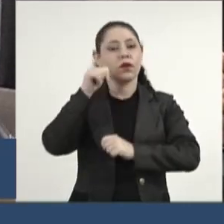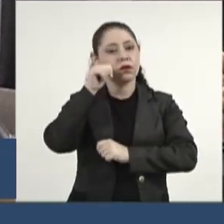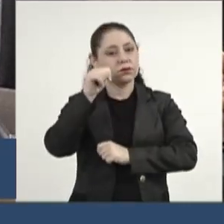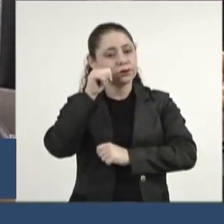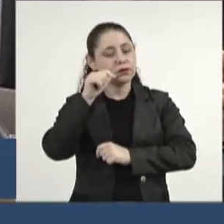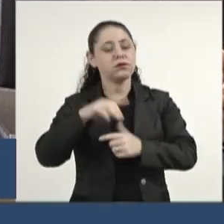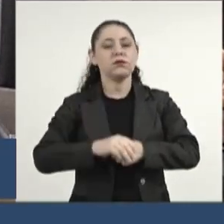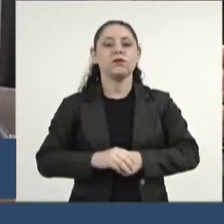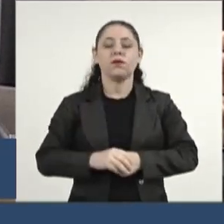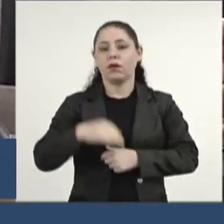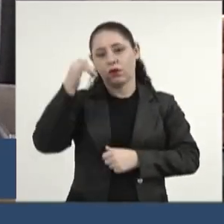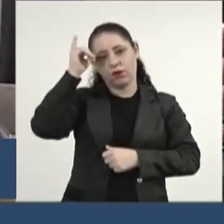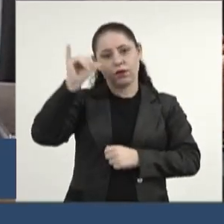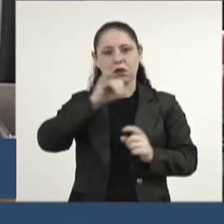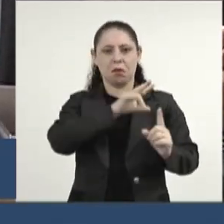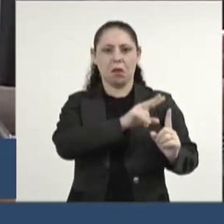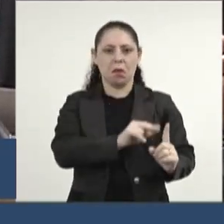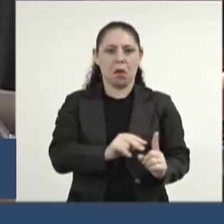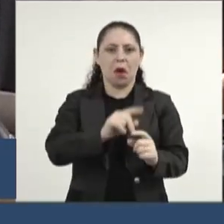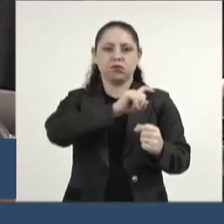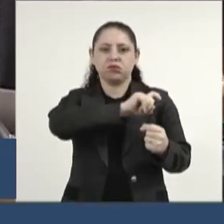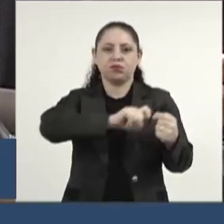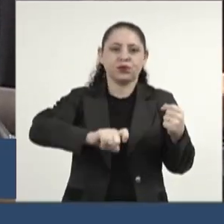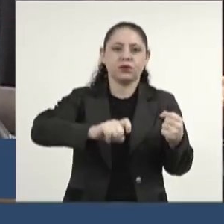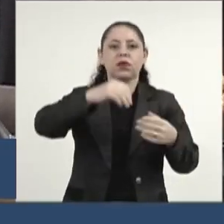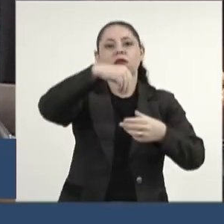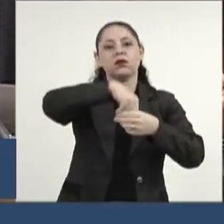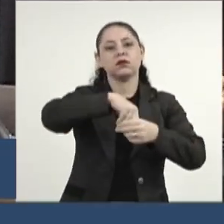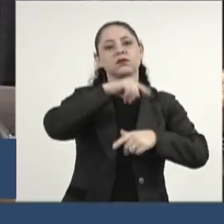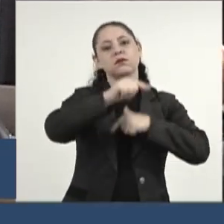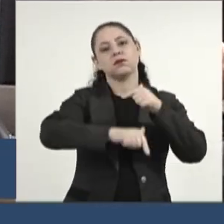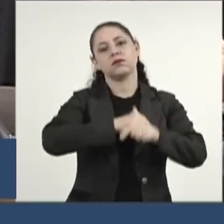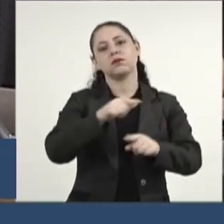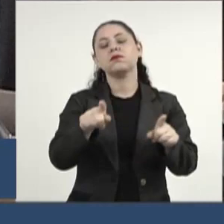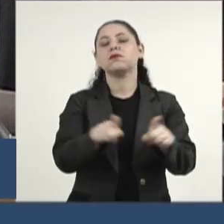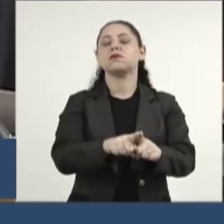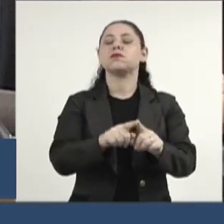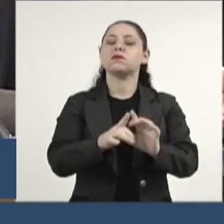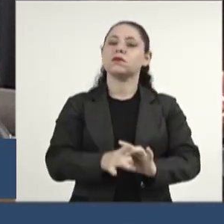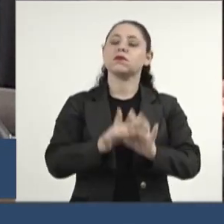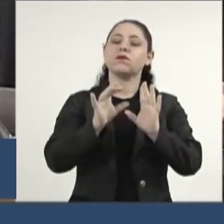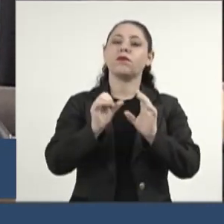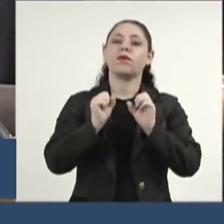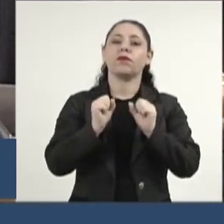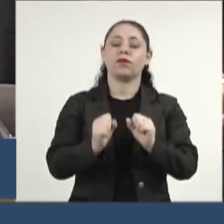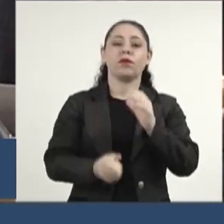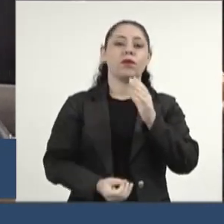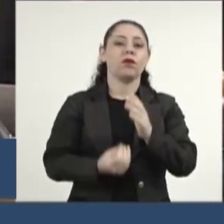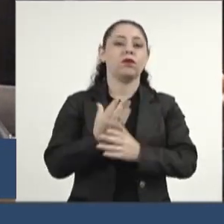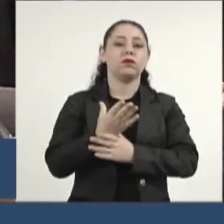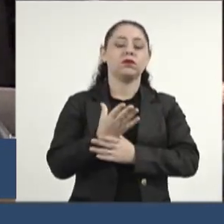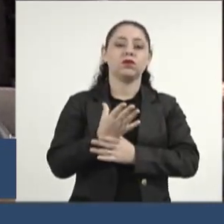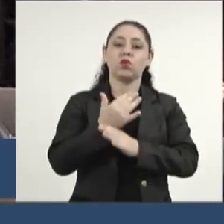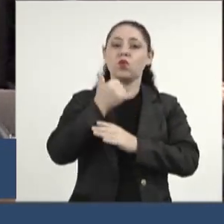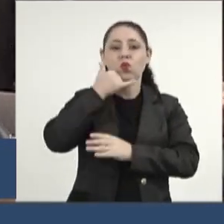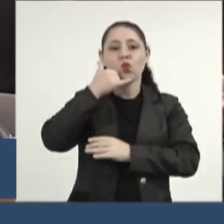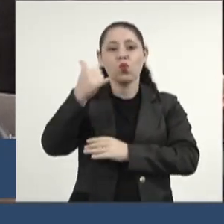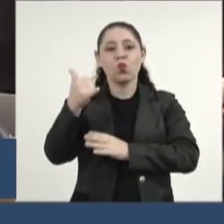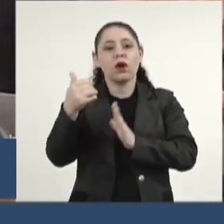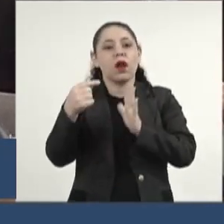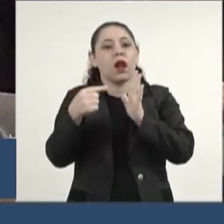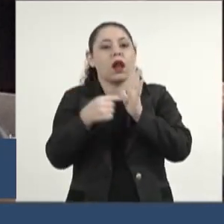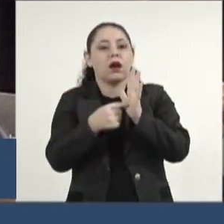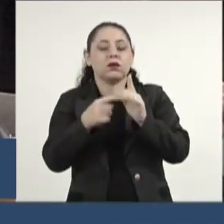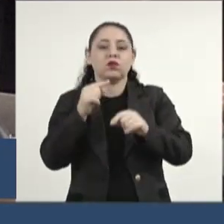combater o assédio sexual no ambiente do trabalho e possibilitar a criação de um canal de denúncias.